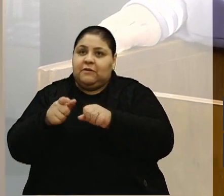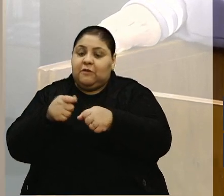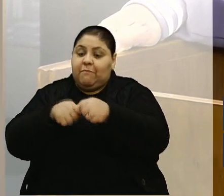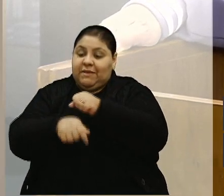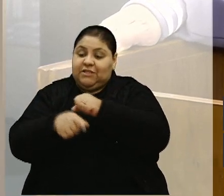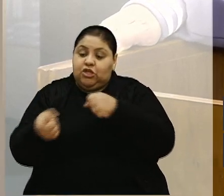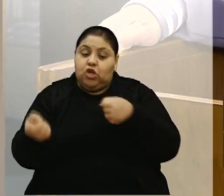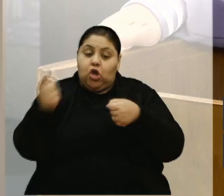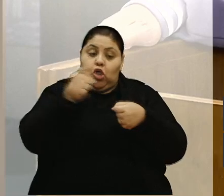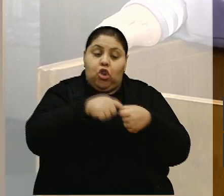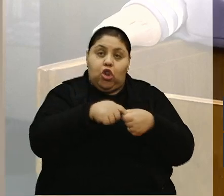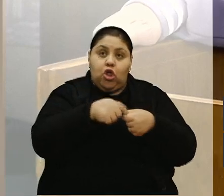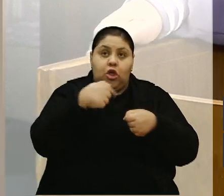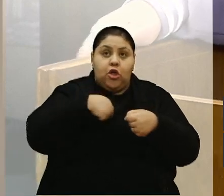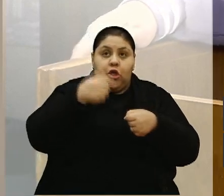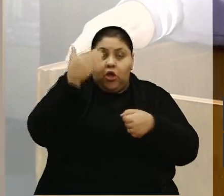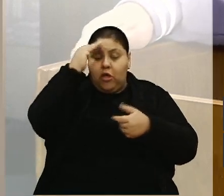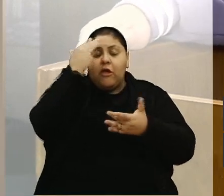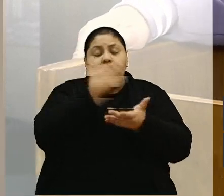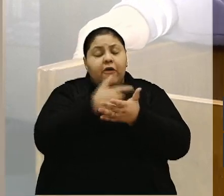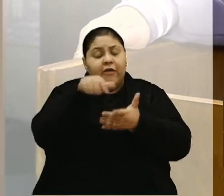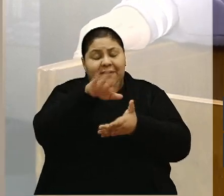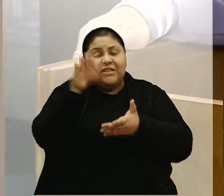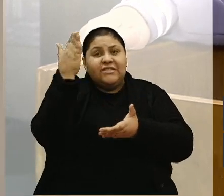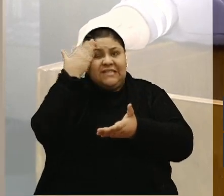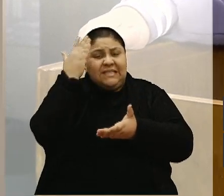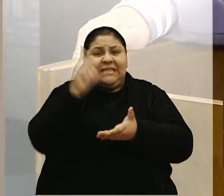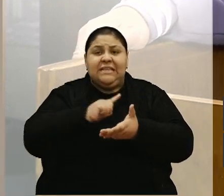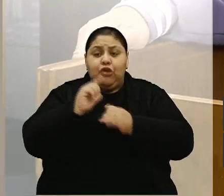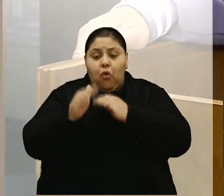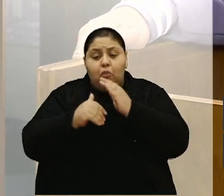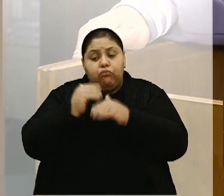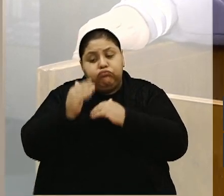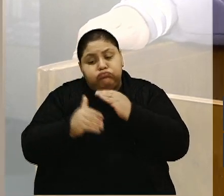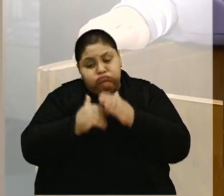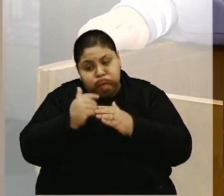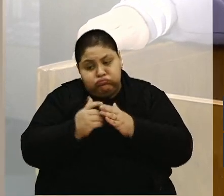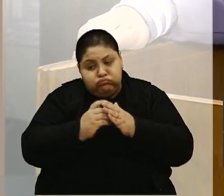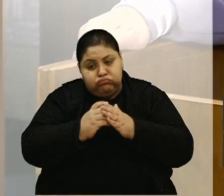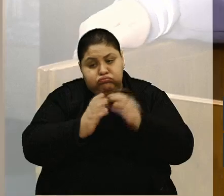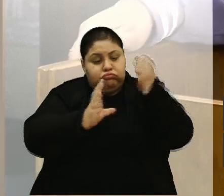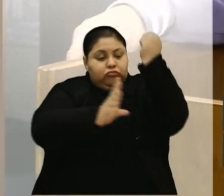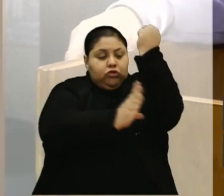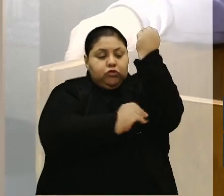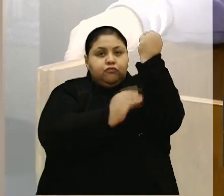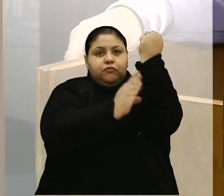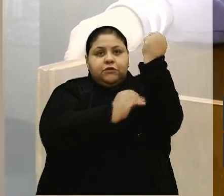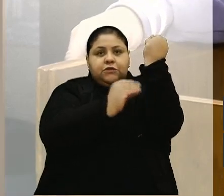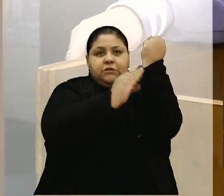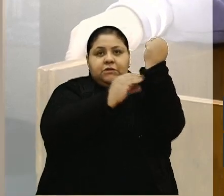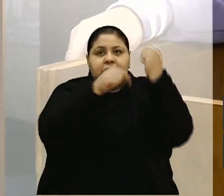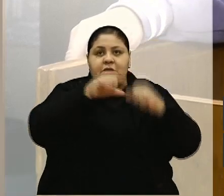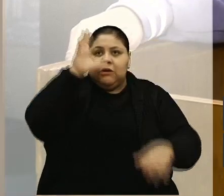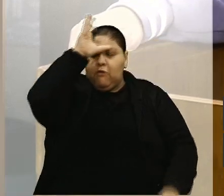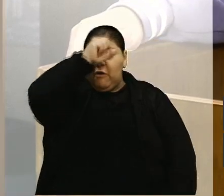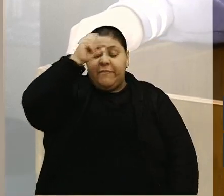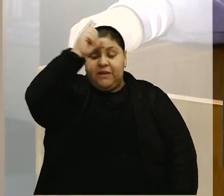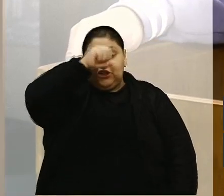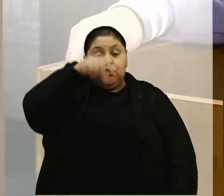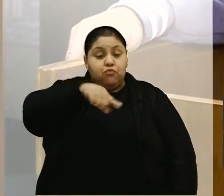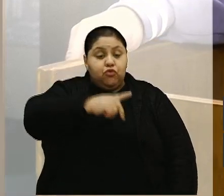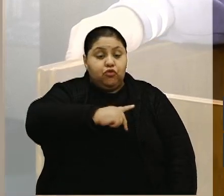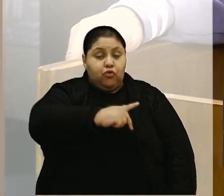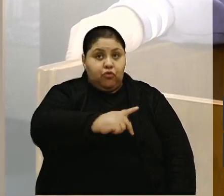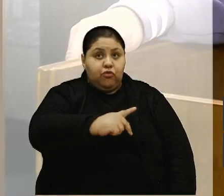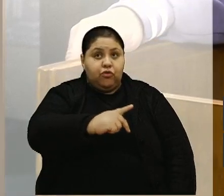vindo, no meu entendimento, a gente sabe que tem todo o processo burocrático, que eu aprendi muito aqui como foi presidente dessa casa, a